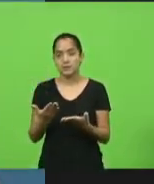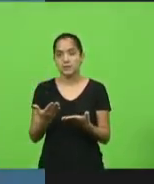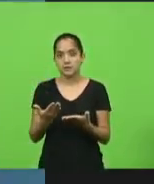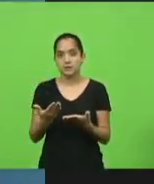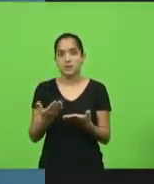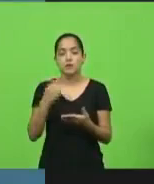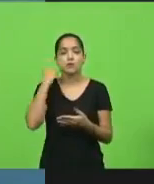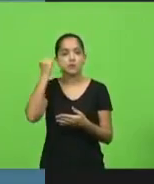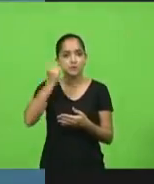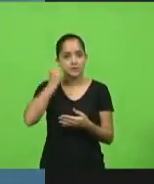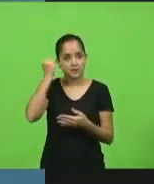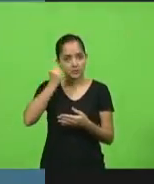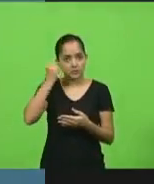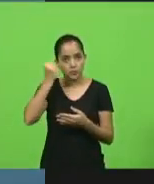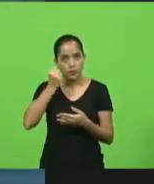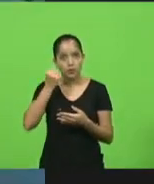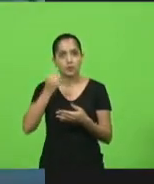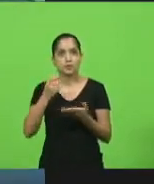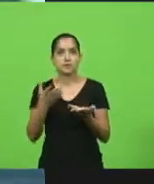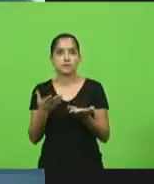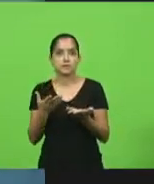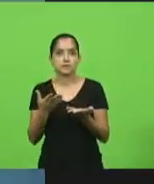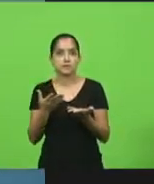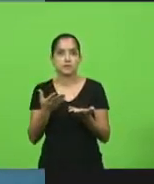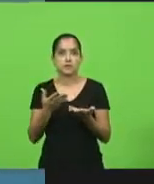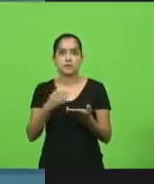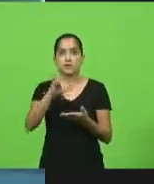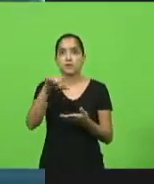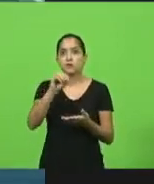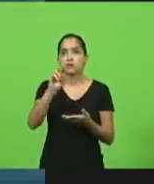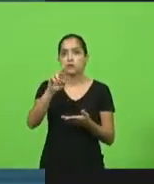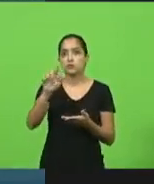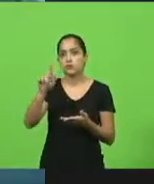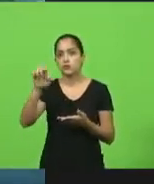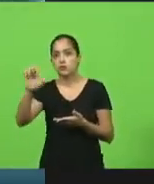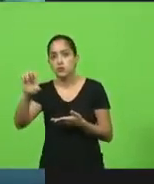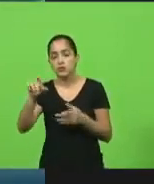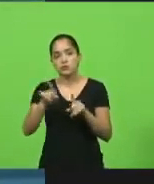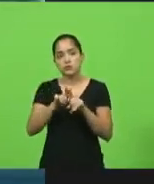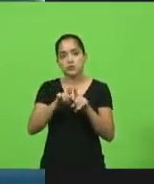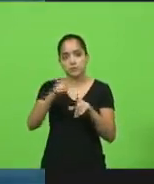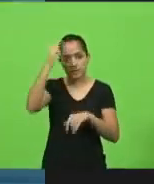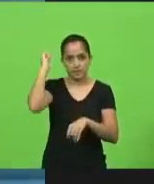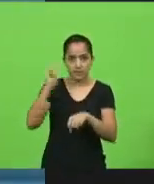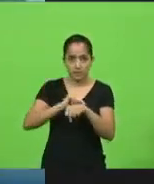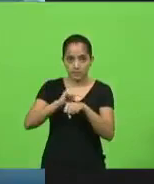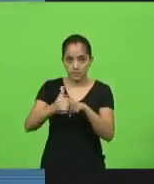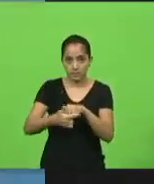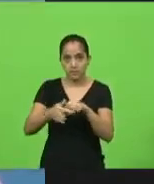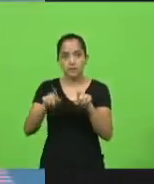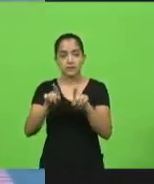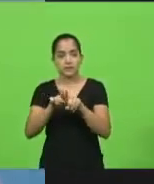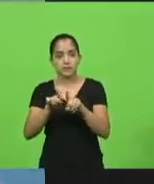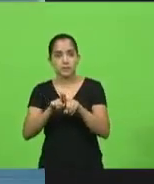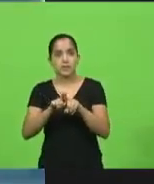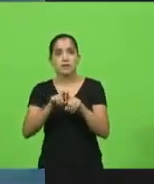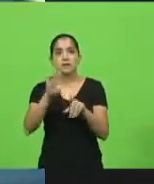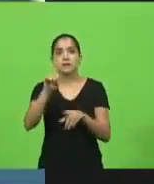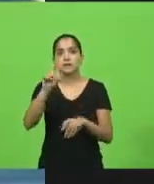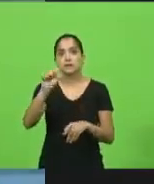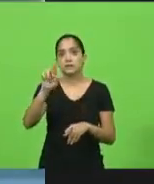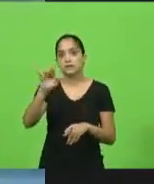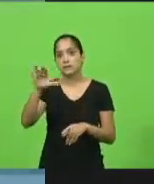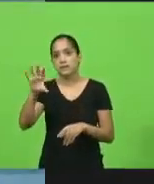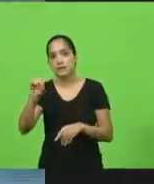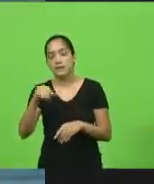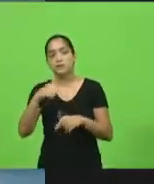senadores, não só o senador Jorginho Melo, mas o senador Espiridão Amin, o senador Dário Berger, trabalhando